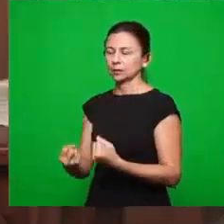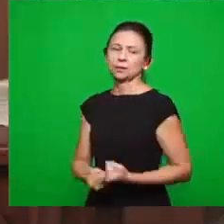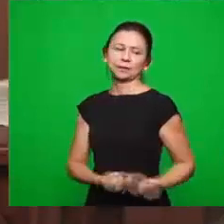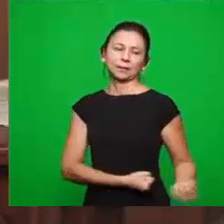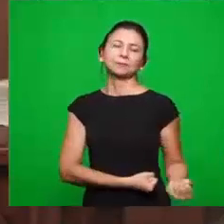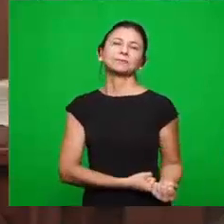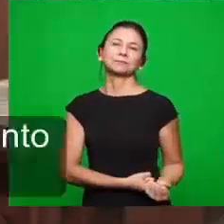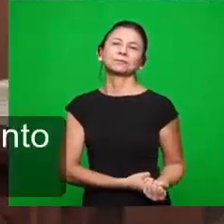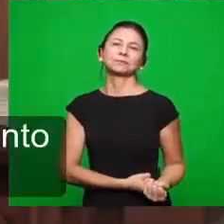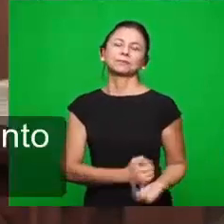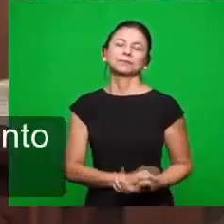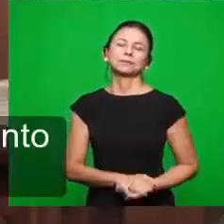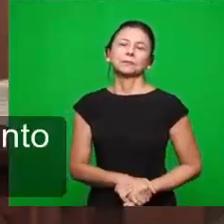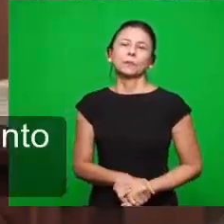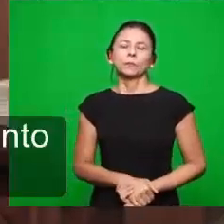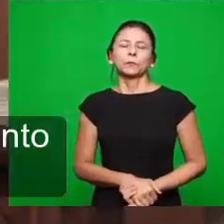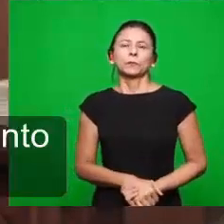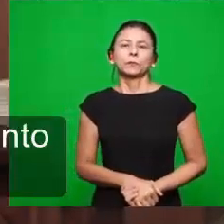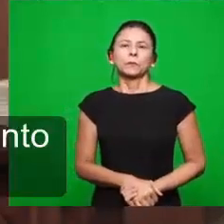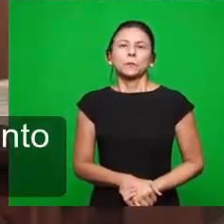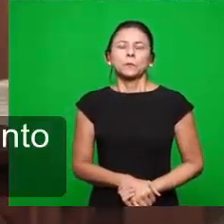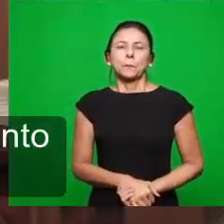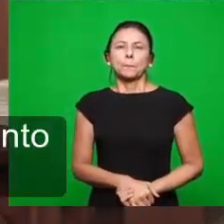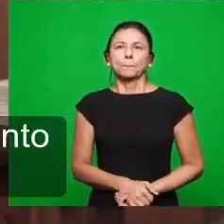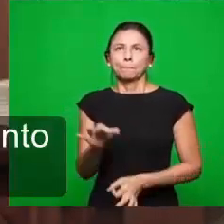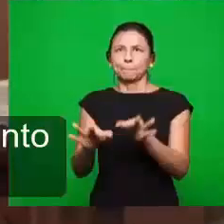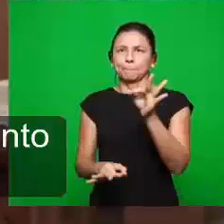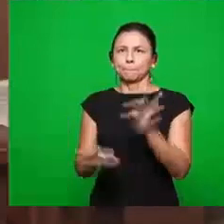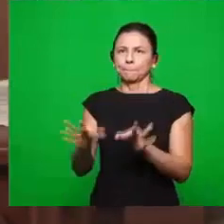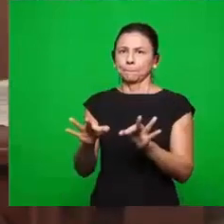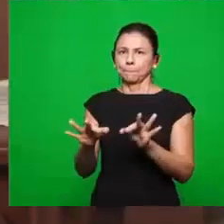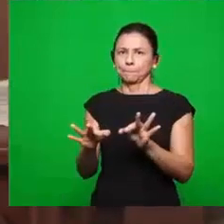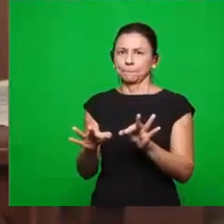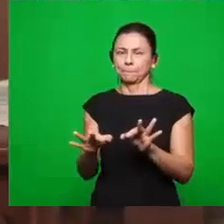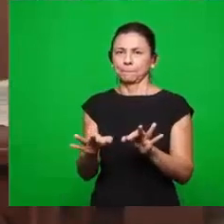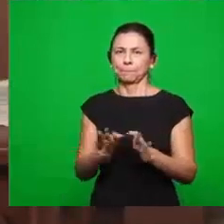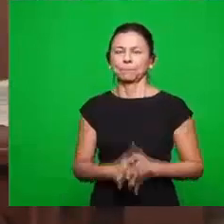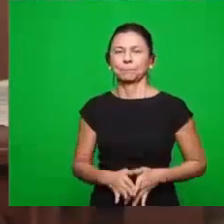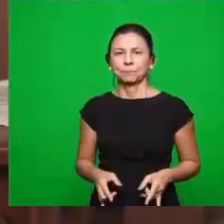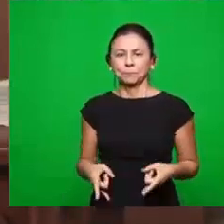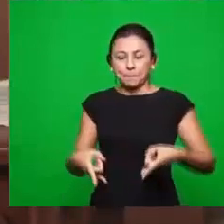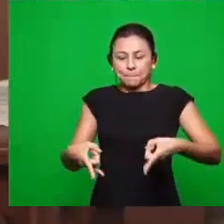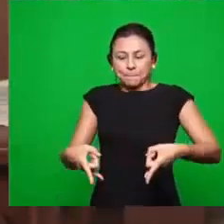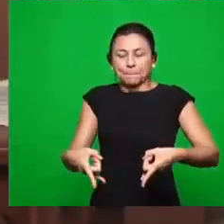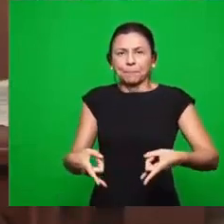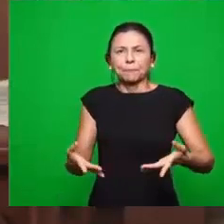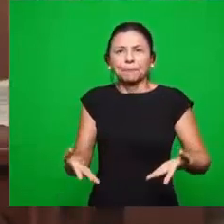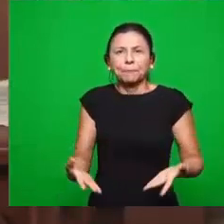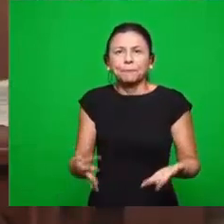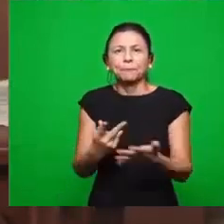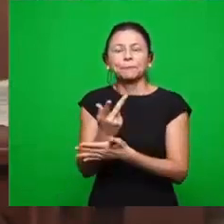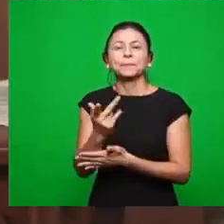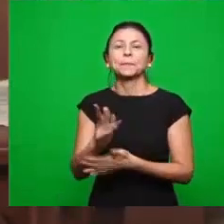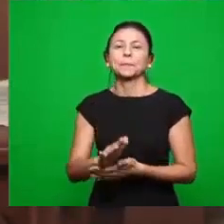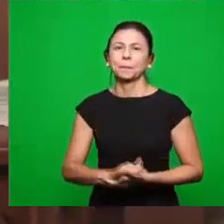Então, aí está uma colocação. E terminando aqui, veja aqui, os juízos. Porém, numa cama. O aconteceu? Esse